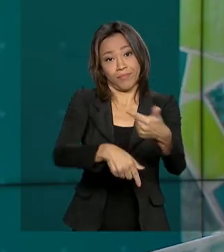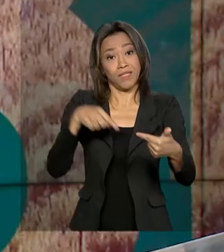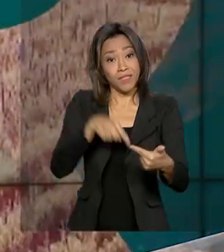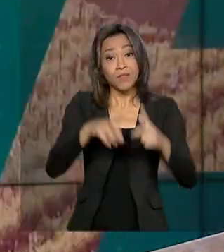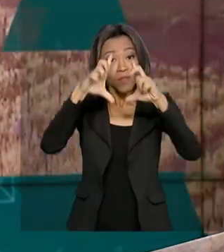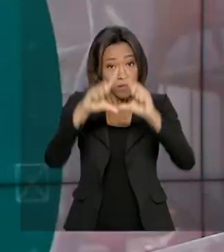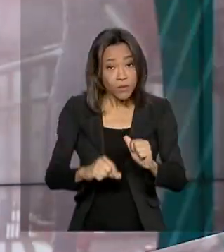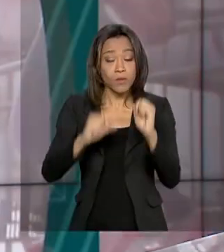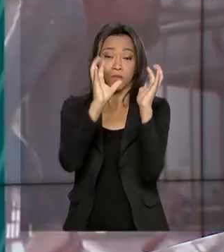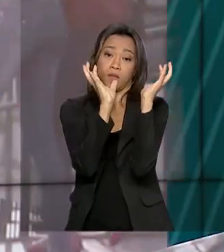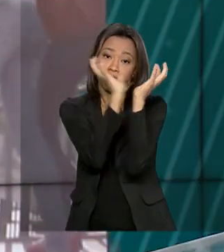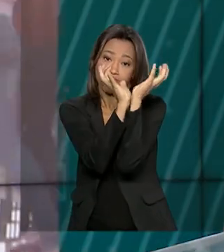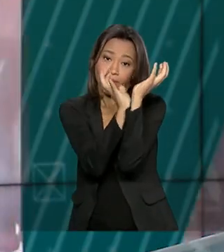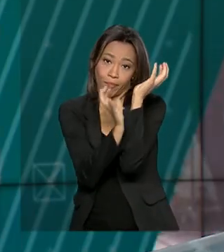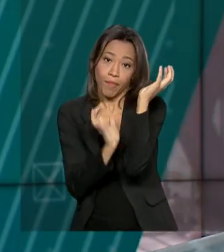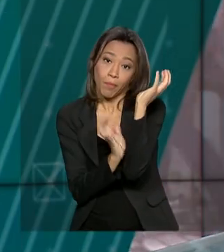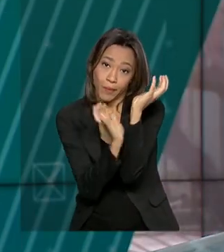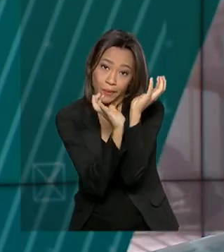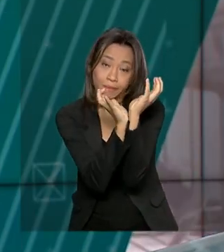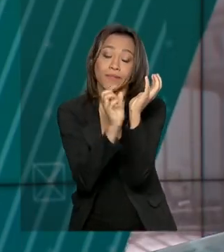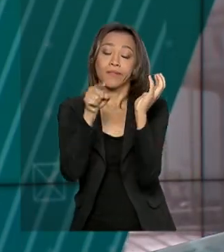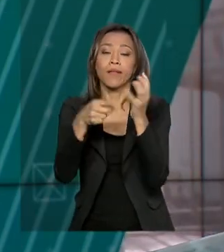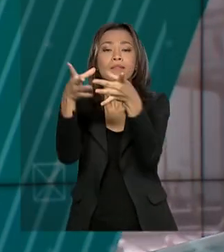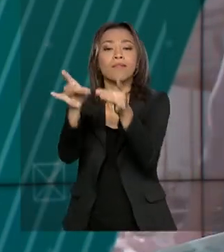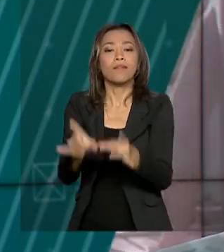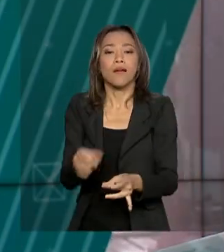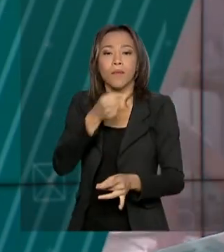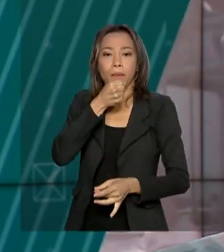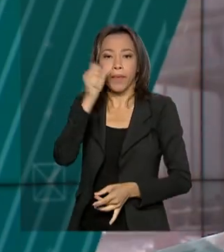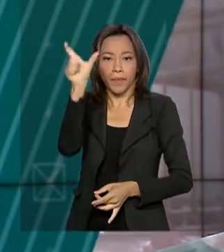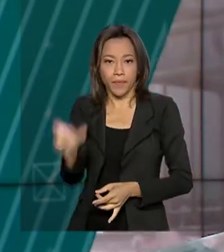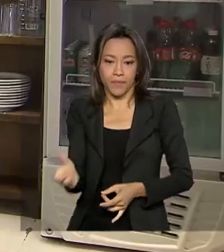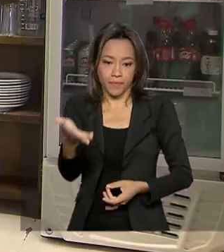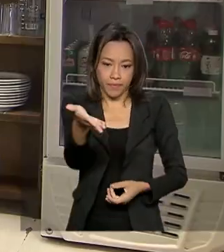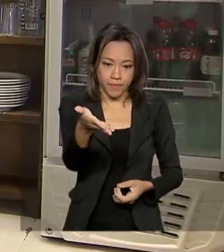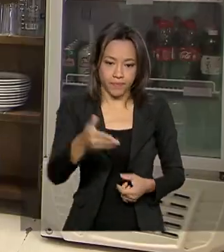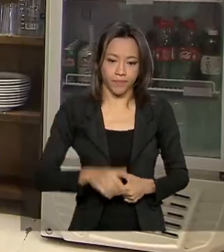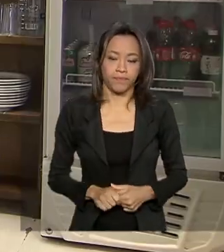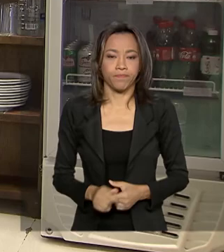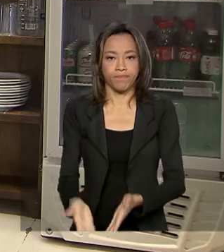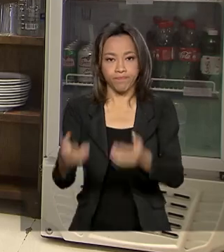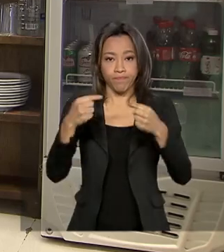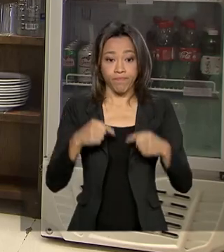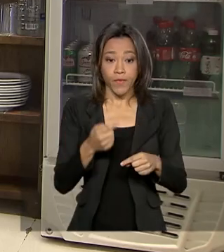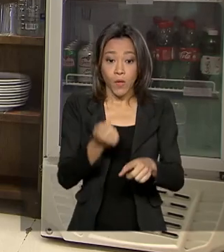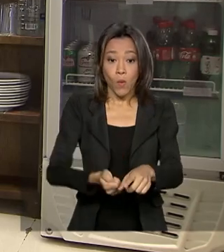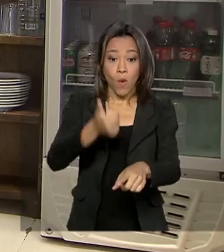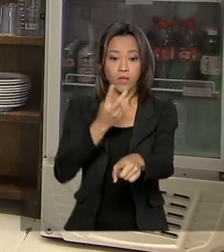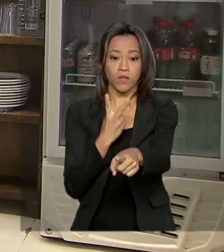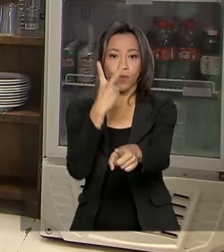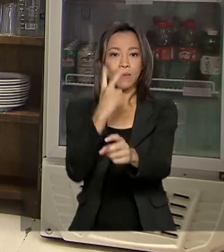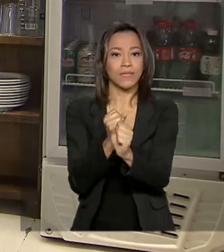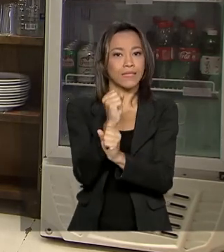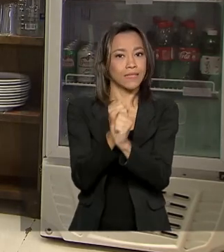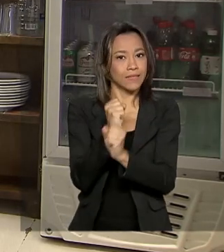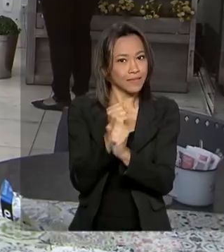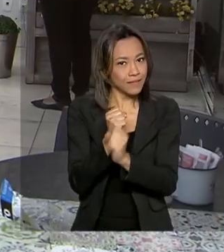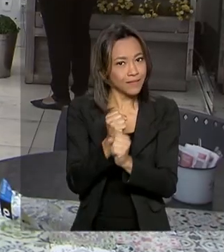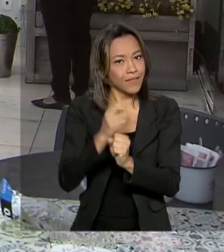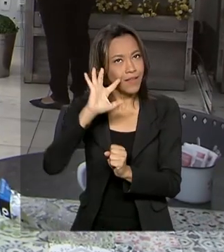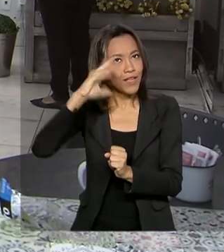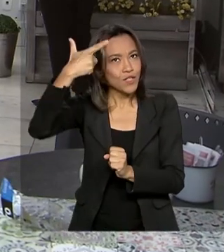burocracia. Os detalhes na reportagem de Luana Karen. Há quase dois anos, Robert resolveu empreender.